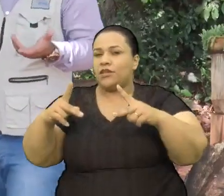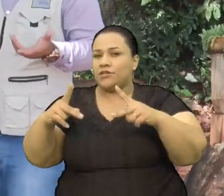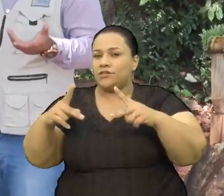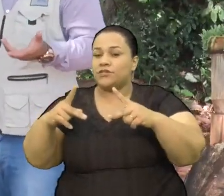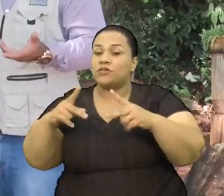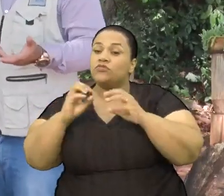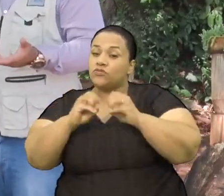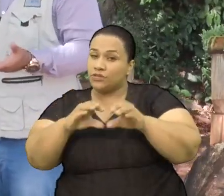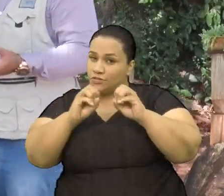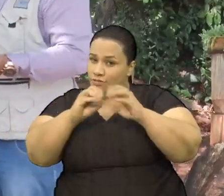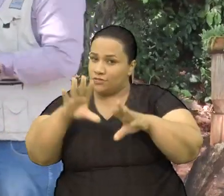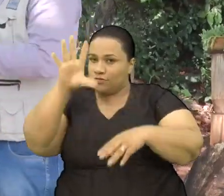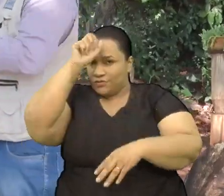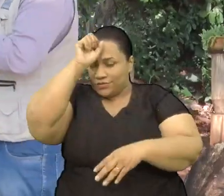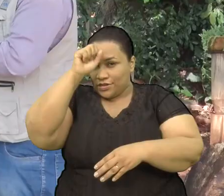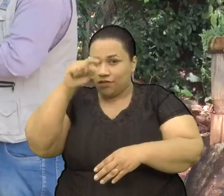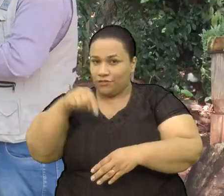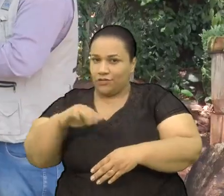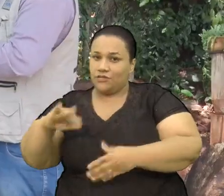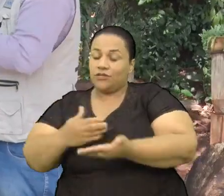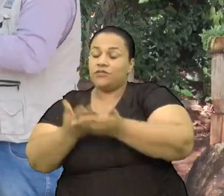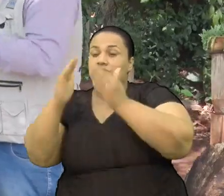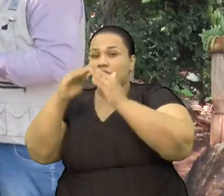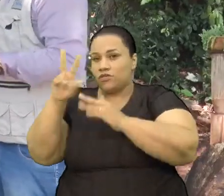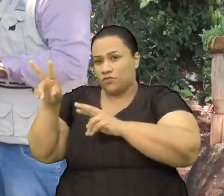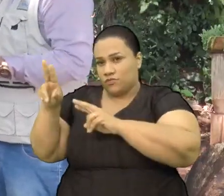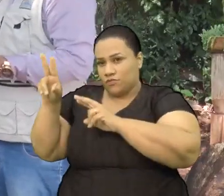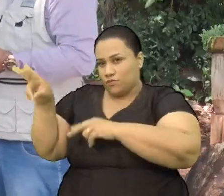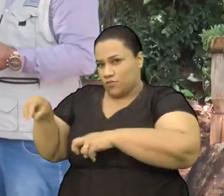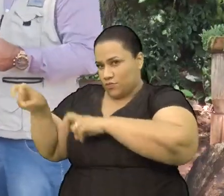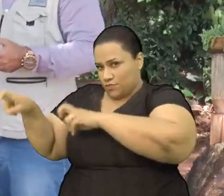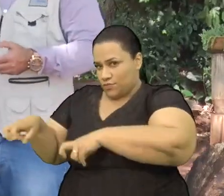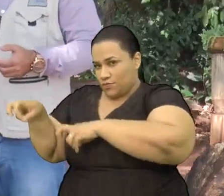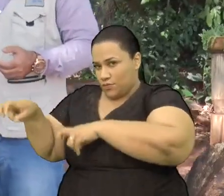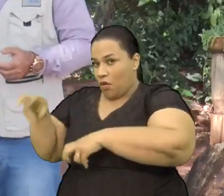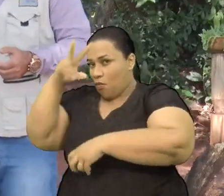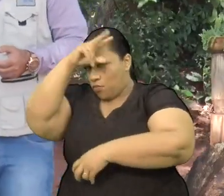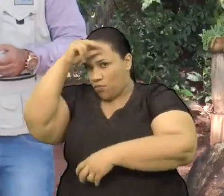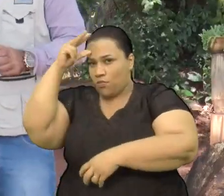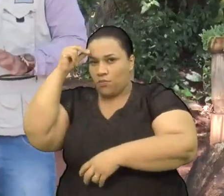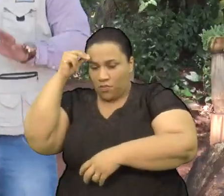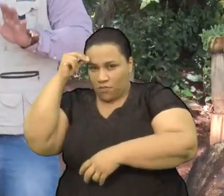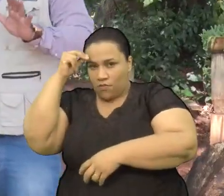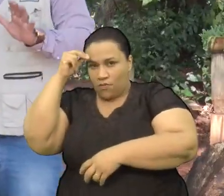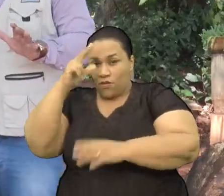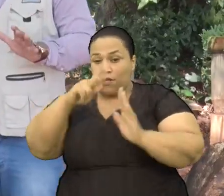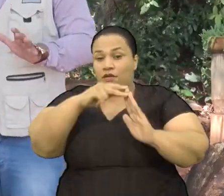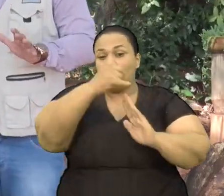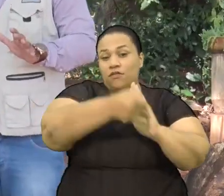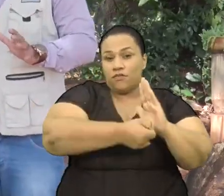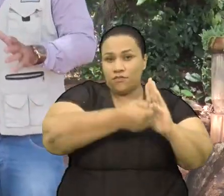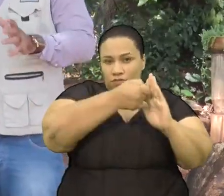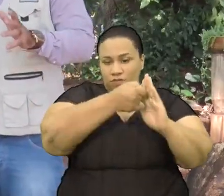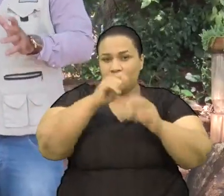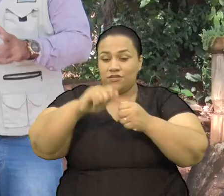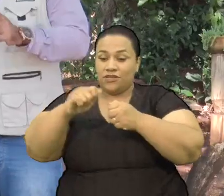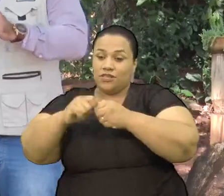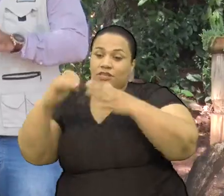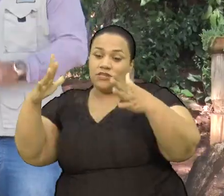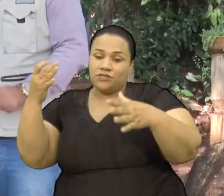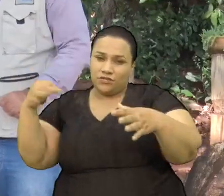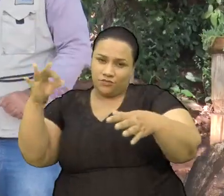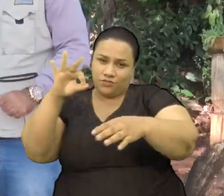Que acontece Aqui na escola Municipal Rural Agrícola Barão do Rio Branco Também é esse Projeto Do